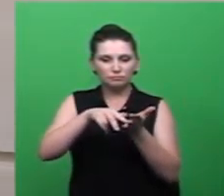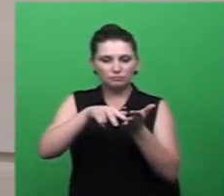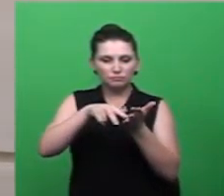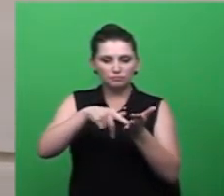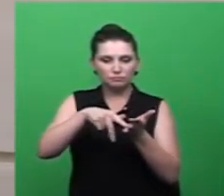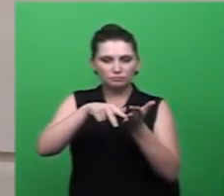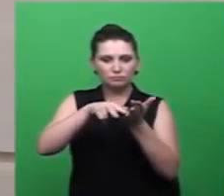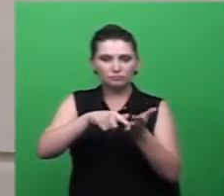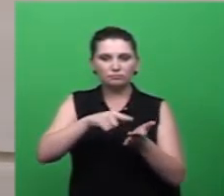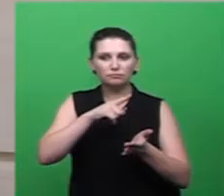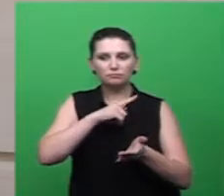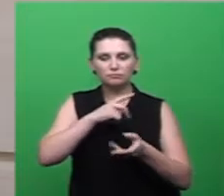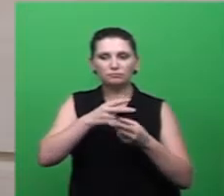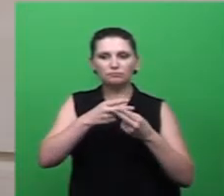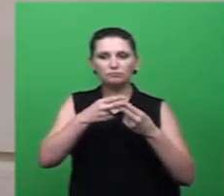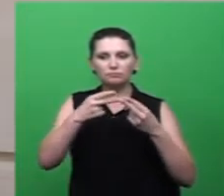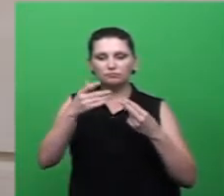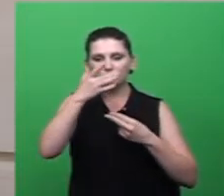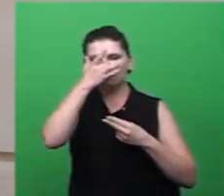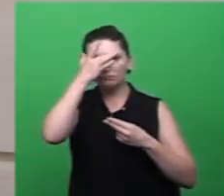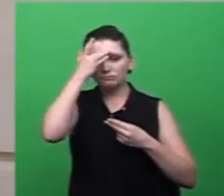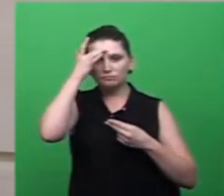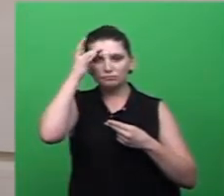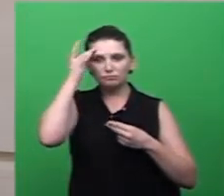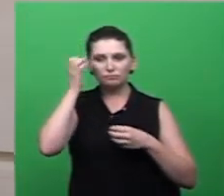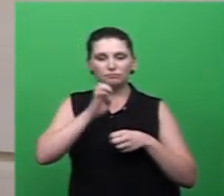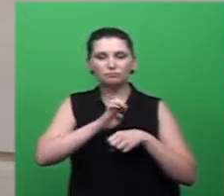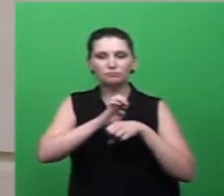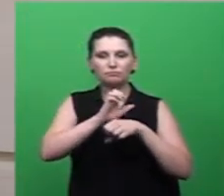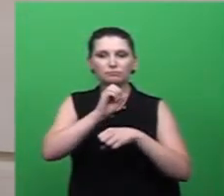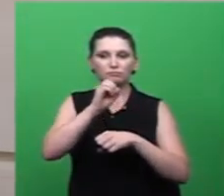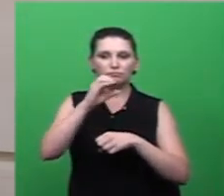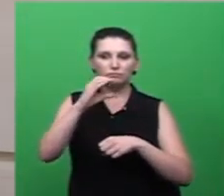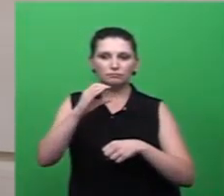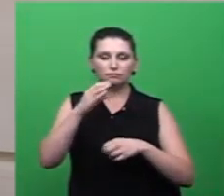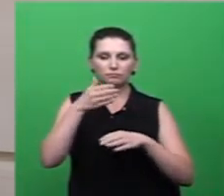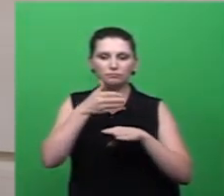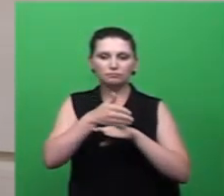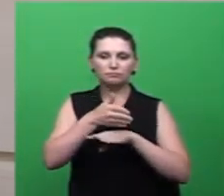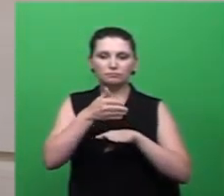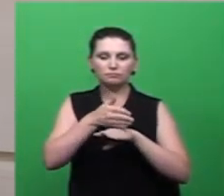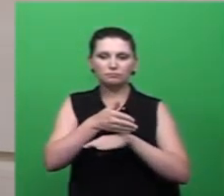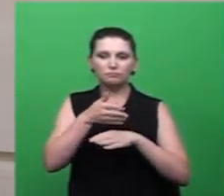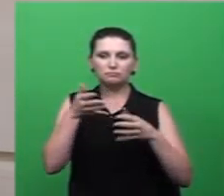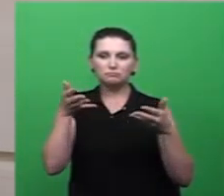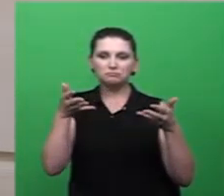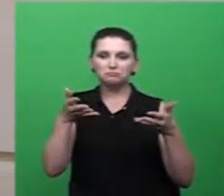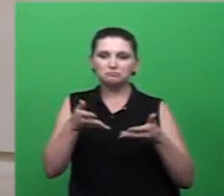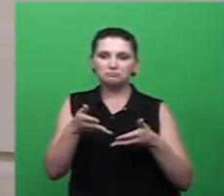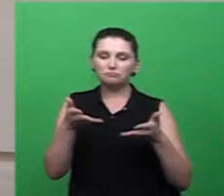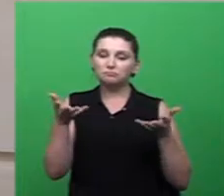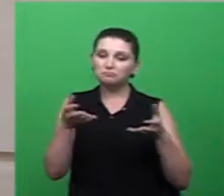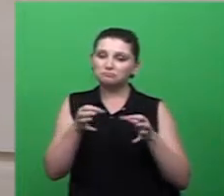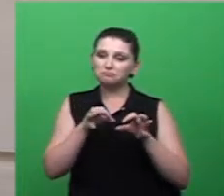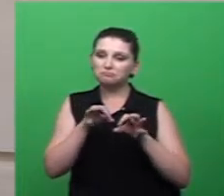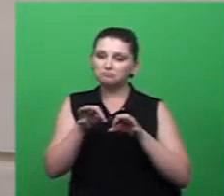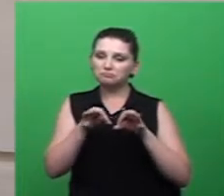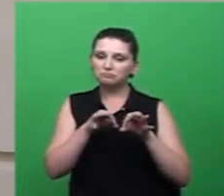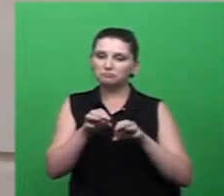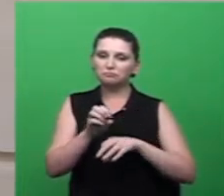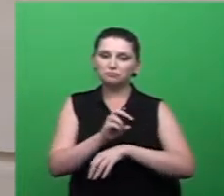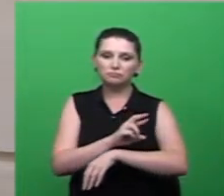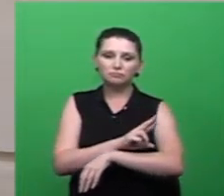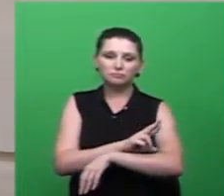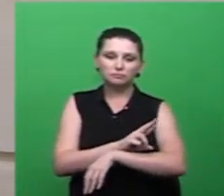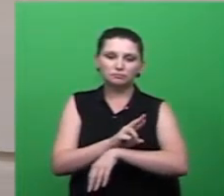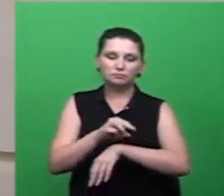Catarina e nós tivemos que apresentar aquilo ali. Então, já na oportunidade que estão mexendo no Parque do